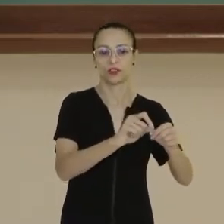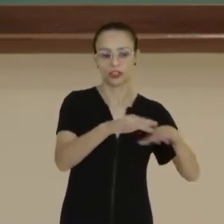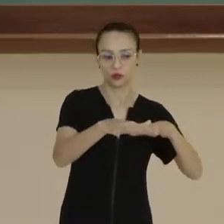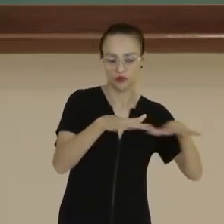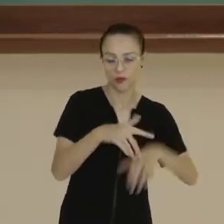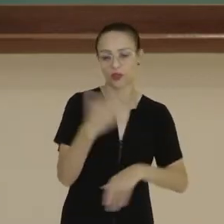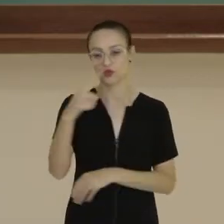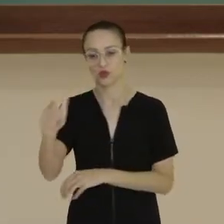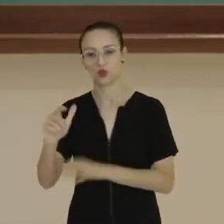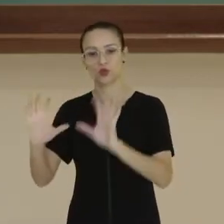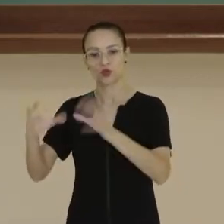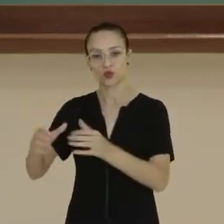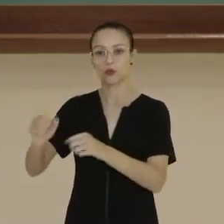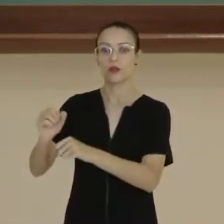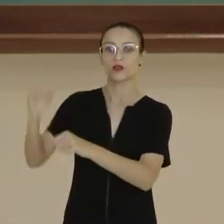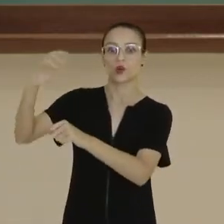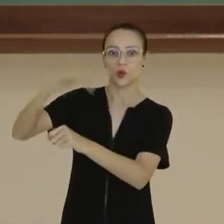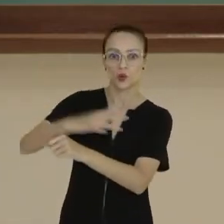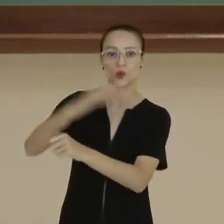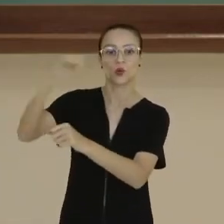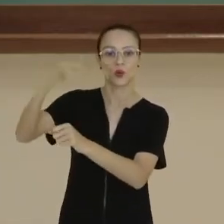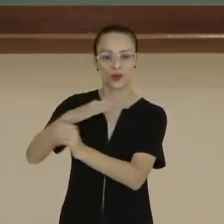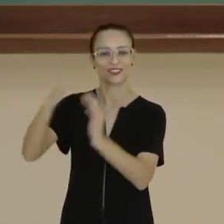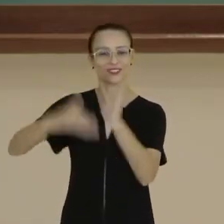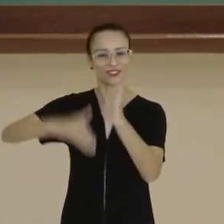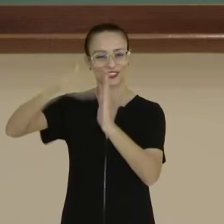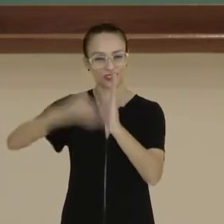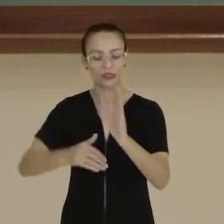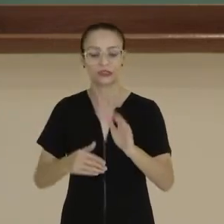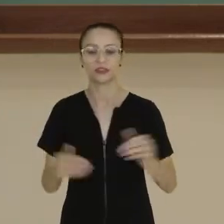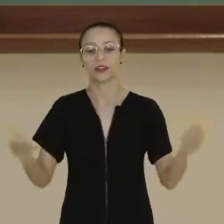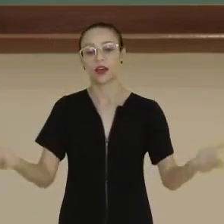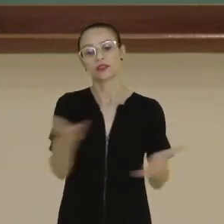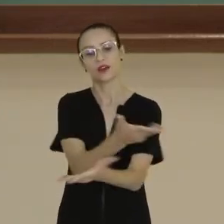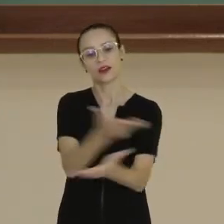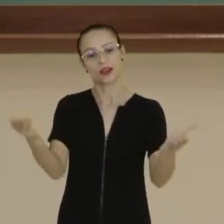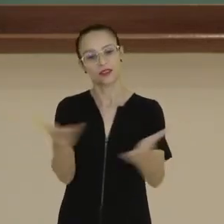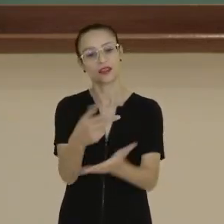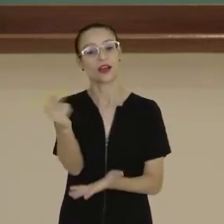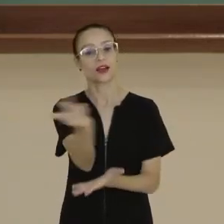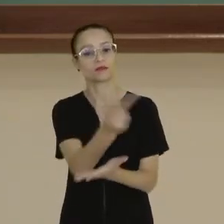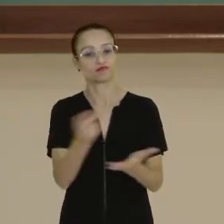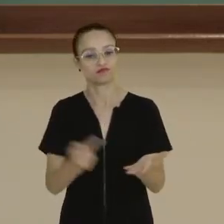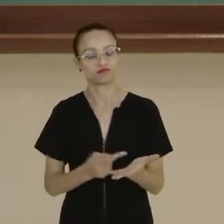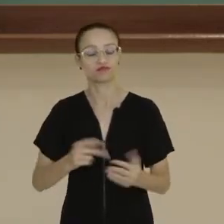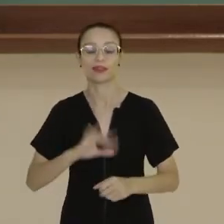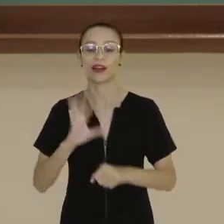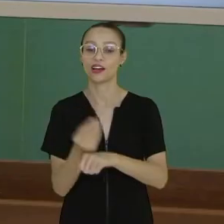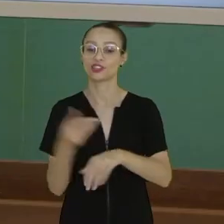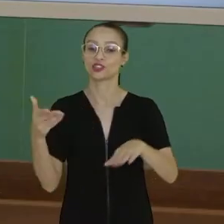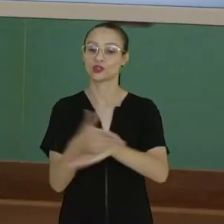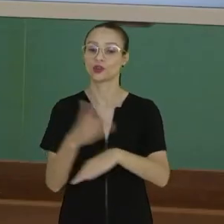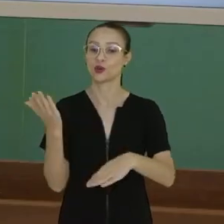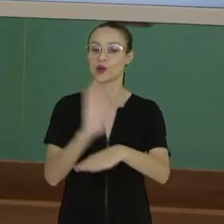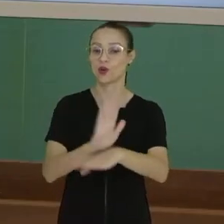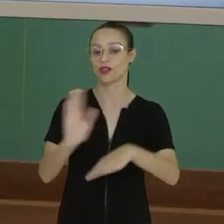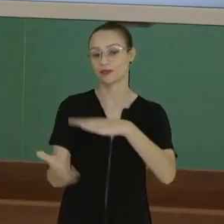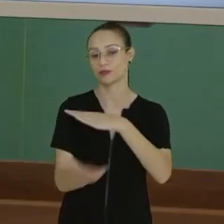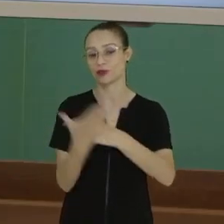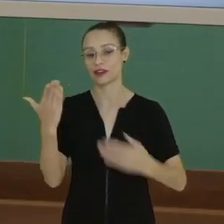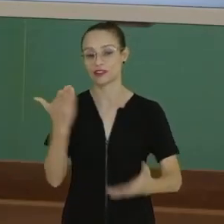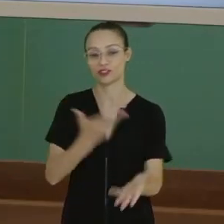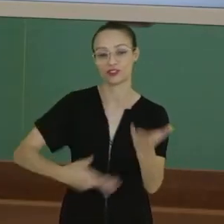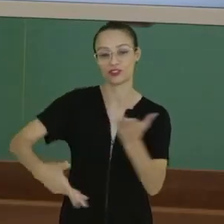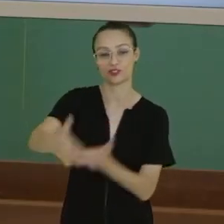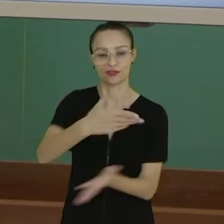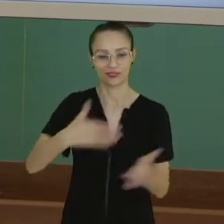através dos movimentos, vai criar o desenho, né? E todos vão fazer uma arte colaborativa, uma arte participativa de